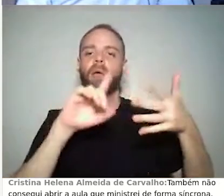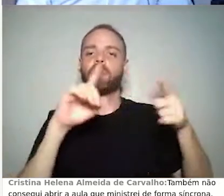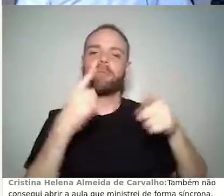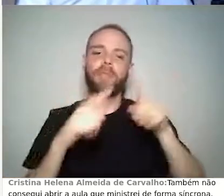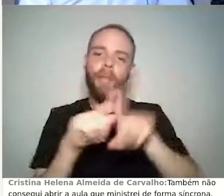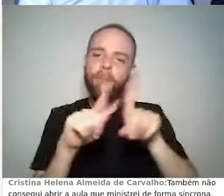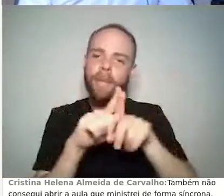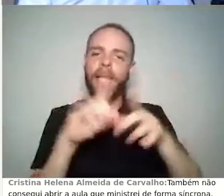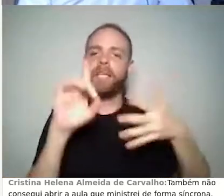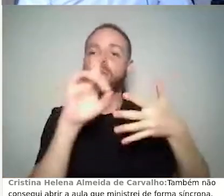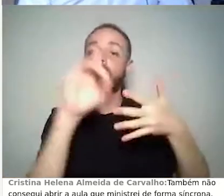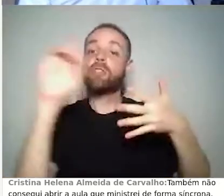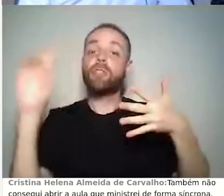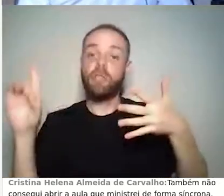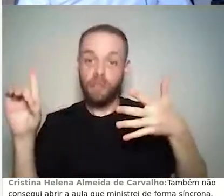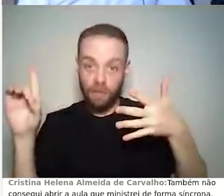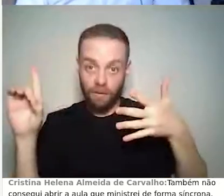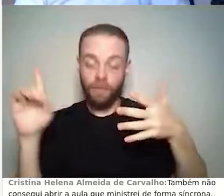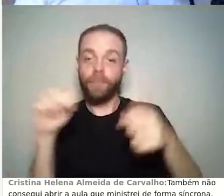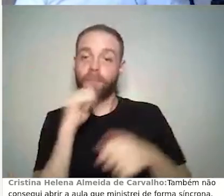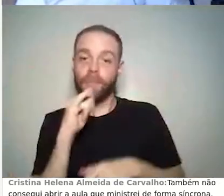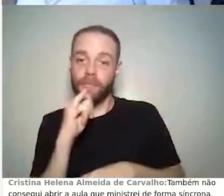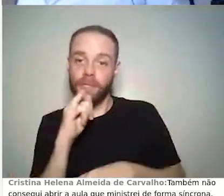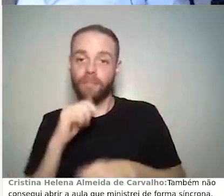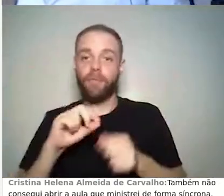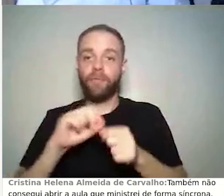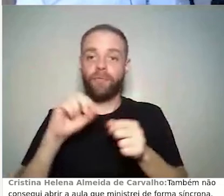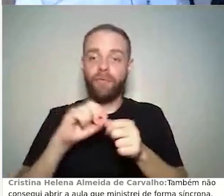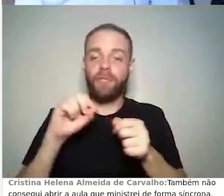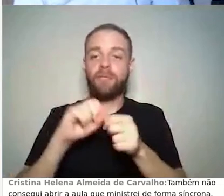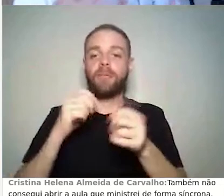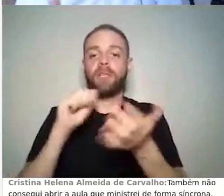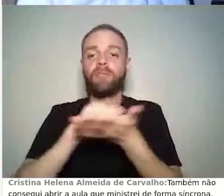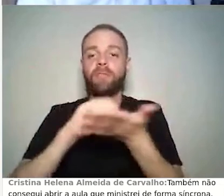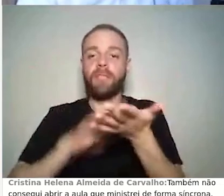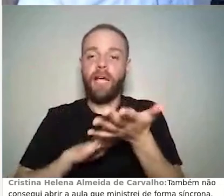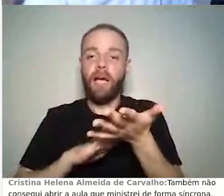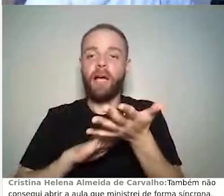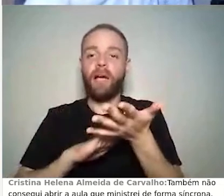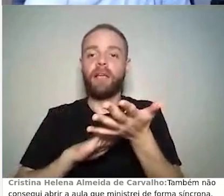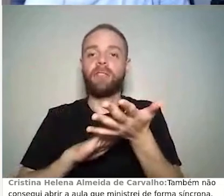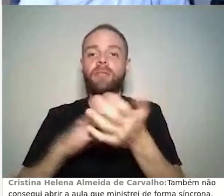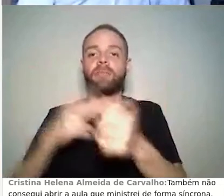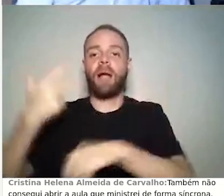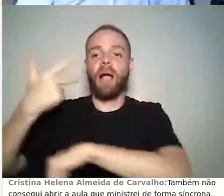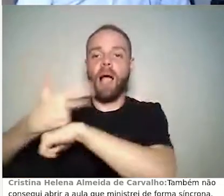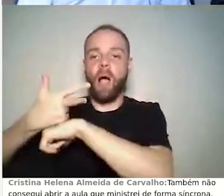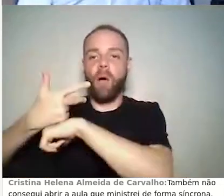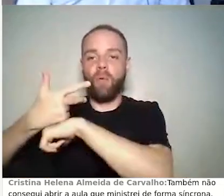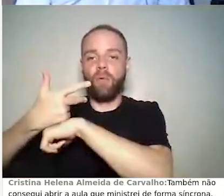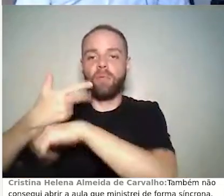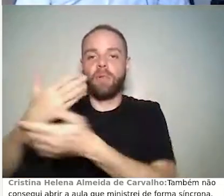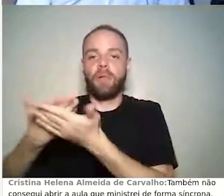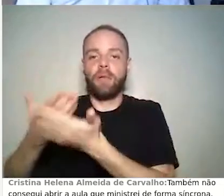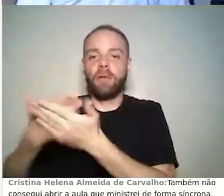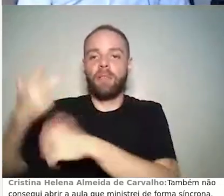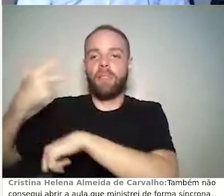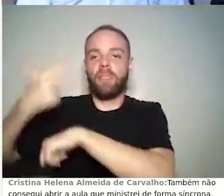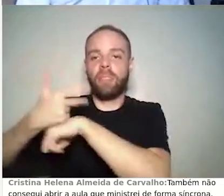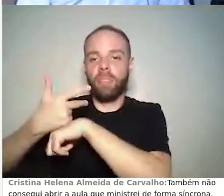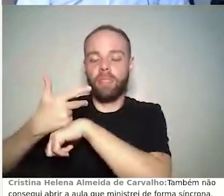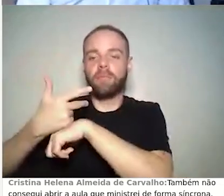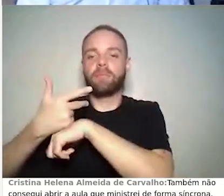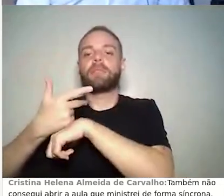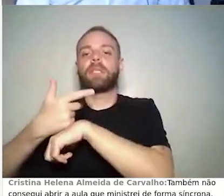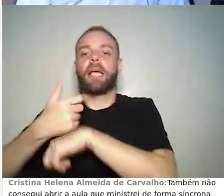eu fiz uma atividade síncrona, que é uma aula gravada, no dia 19, eu posso